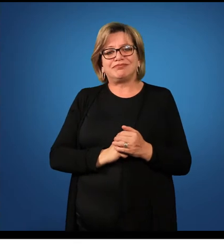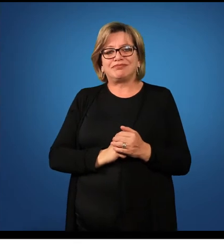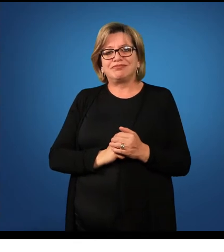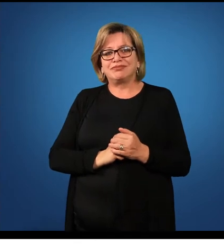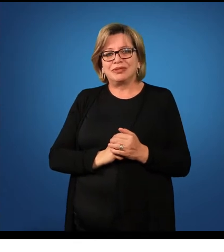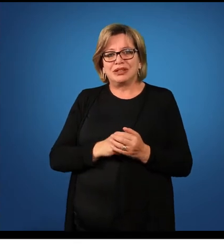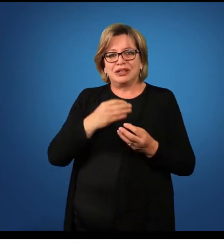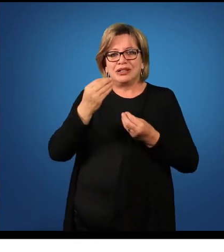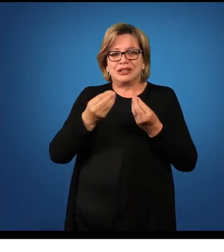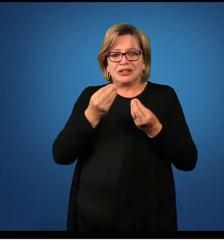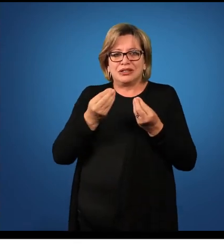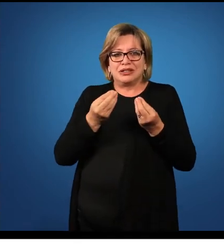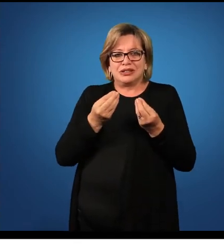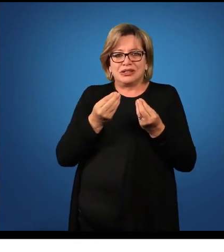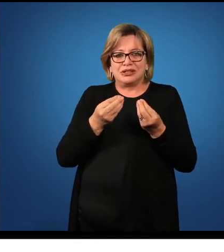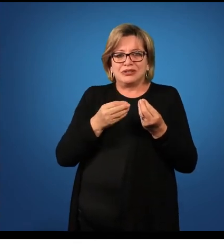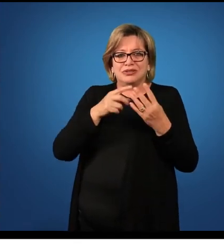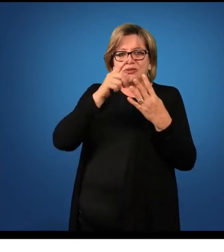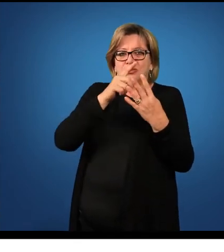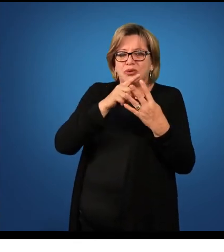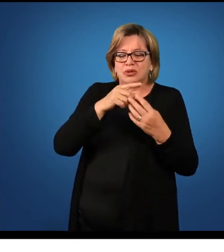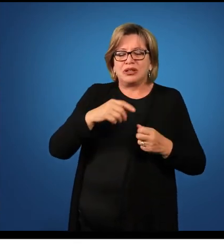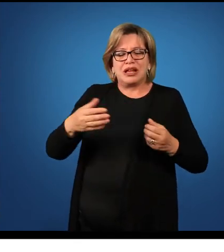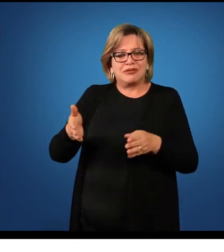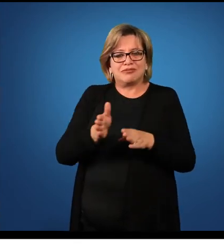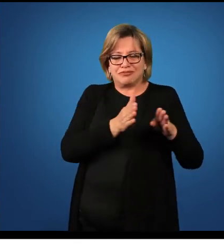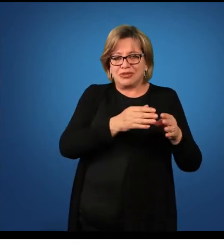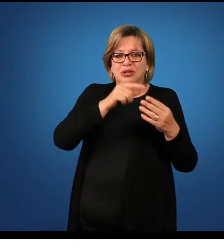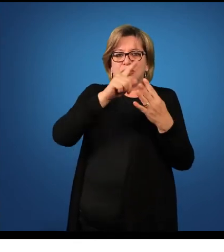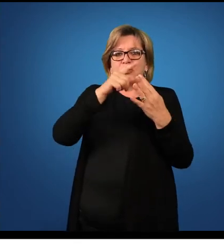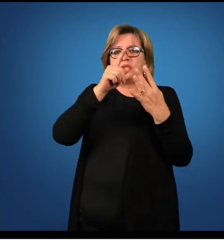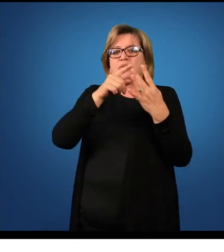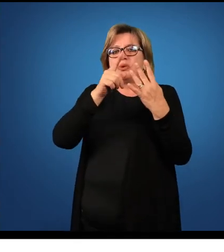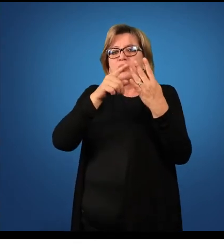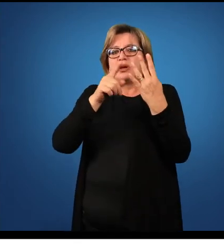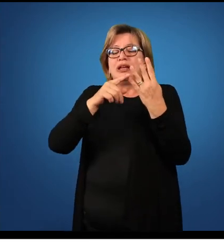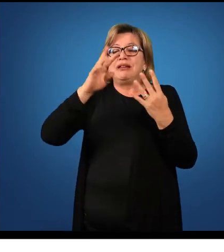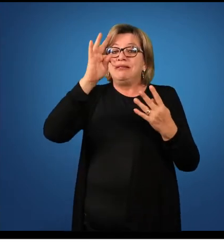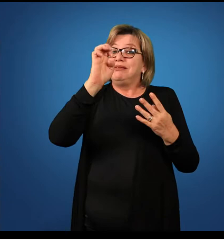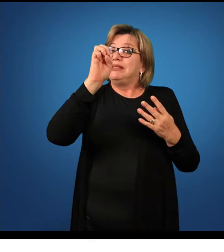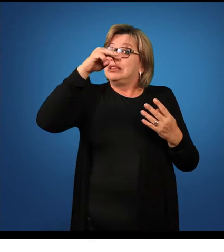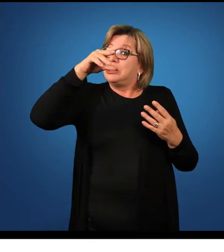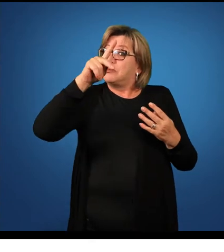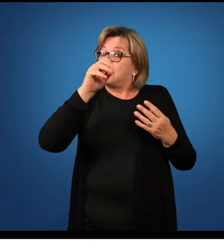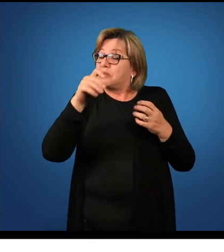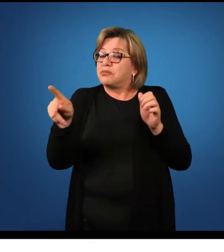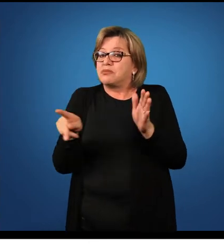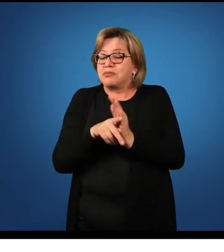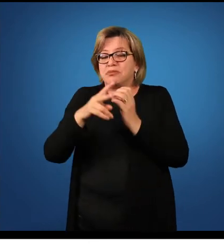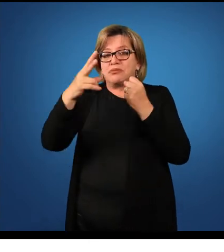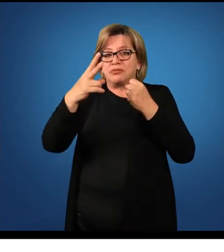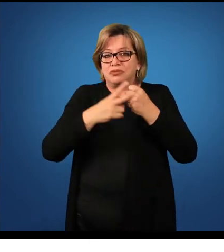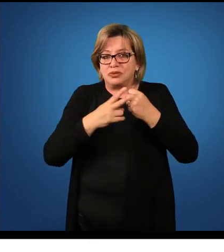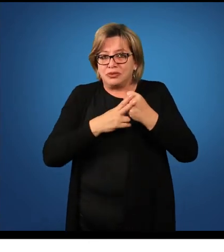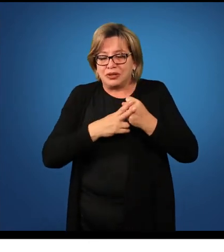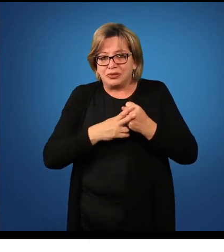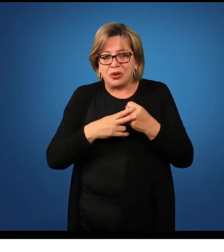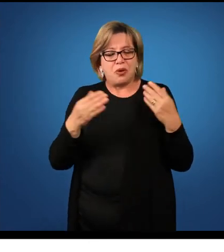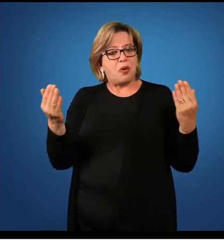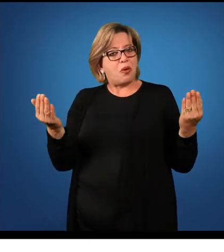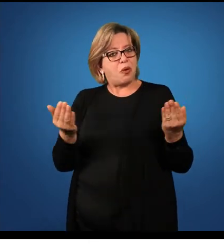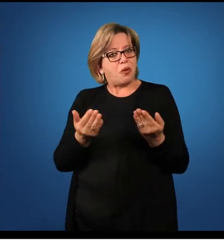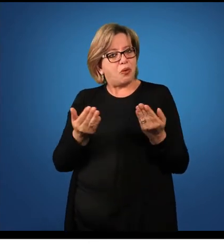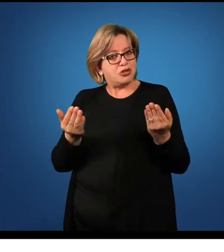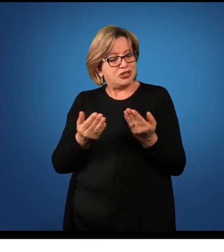Então, naqueles quatro tempos verbais, que a gente continua aí na disciplina, quais sejam, o presente do